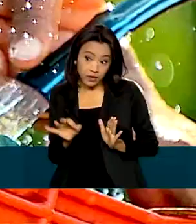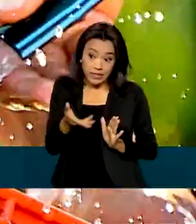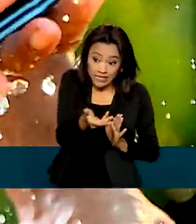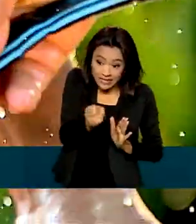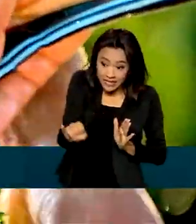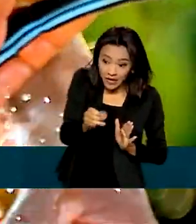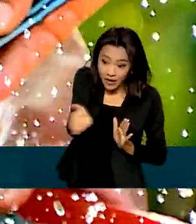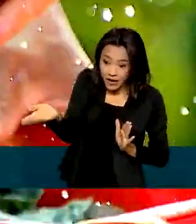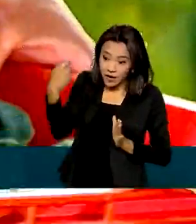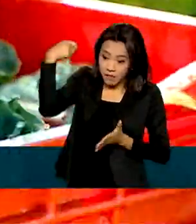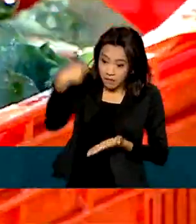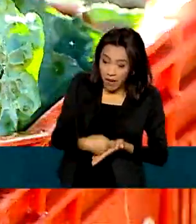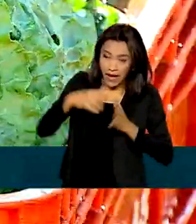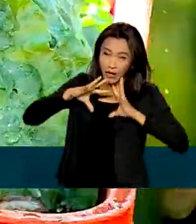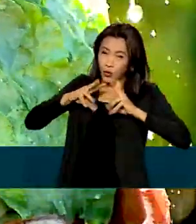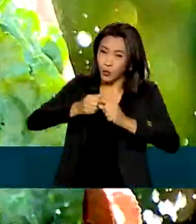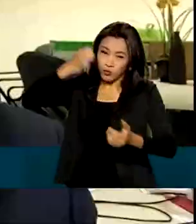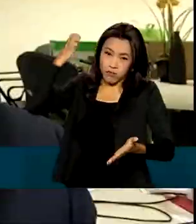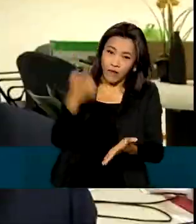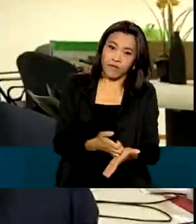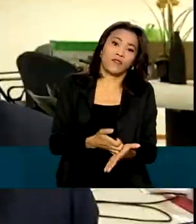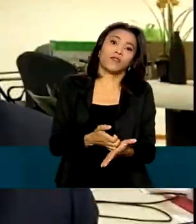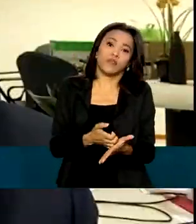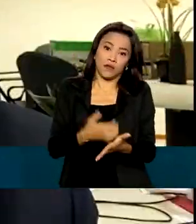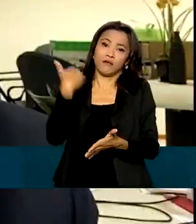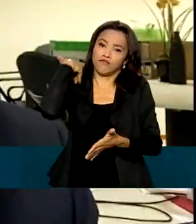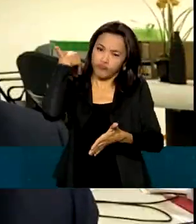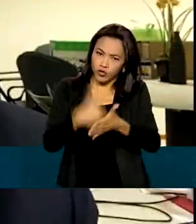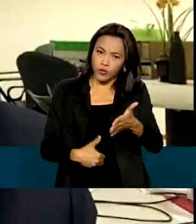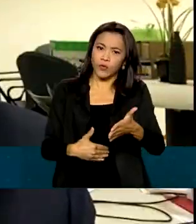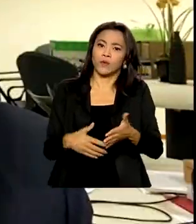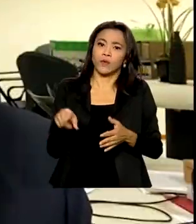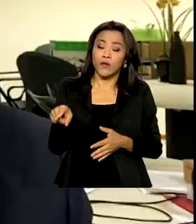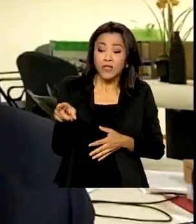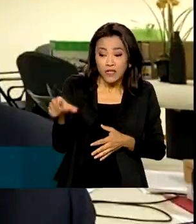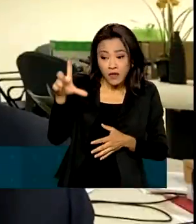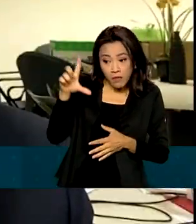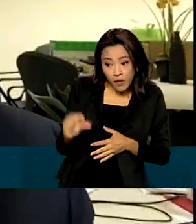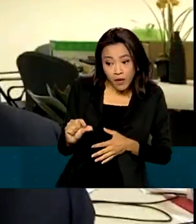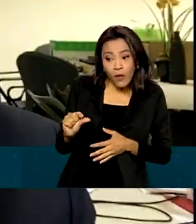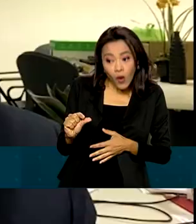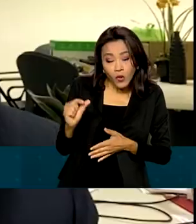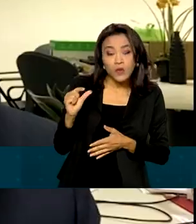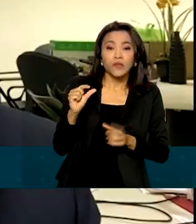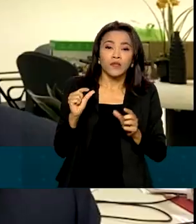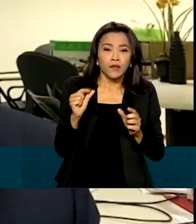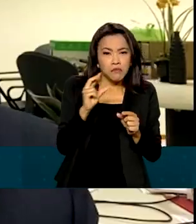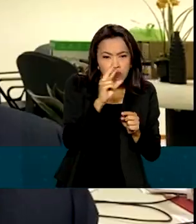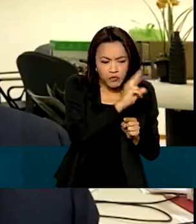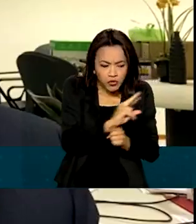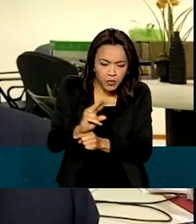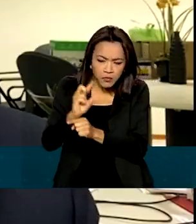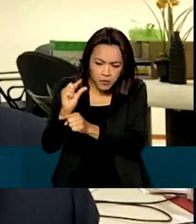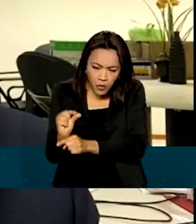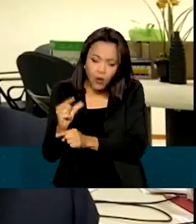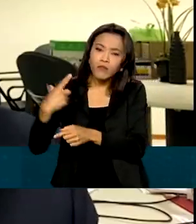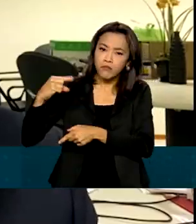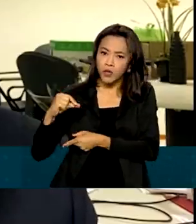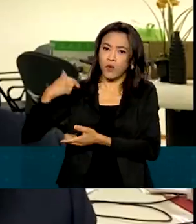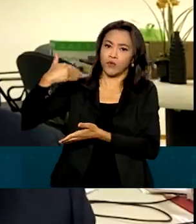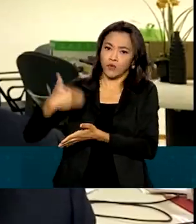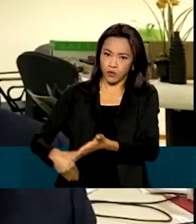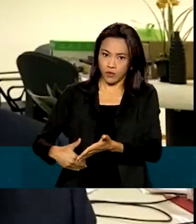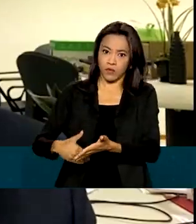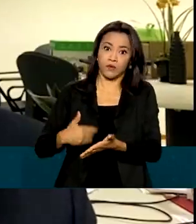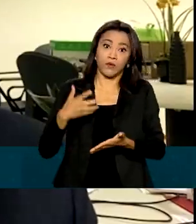tudo o que deve numa única vez. Quanto maior o crédito, menor o desconto. E o desconto também varia se